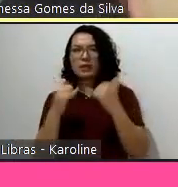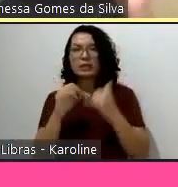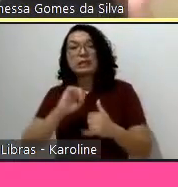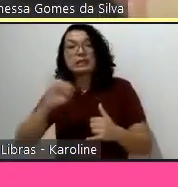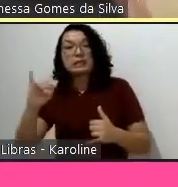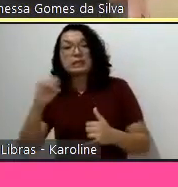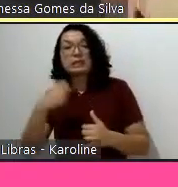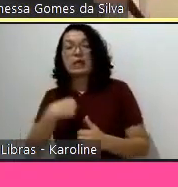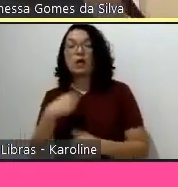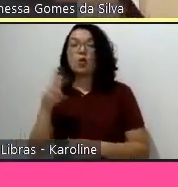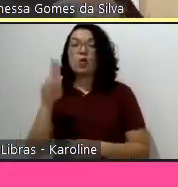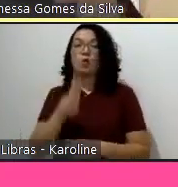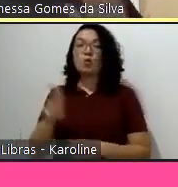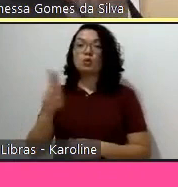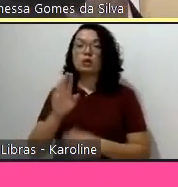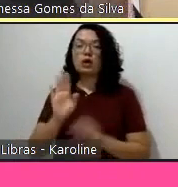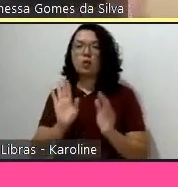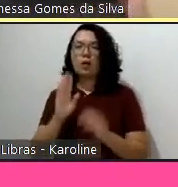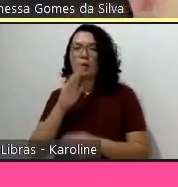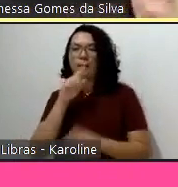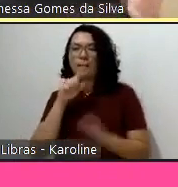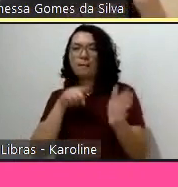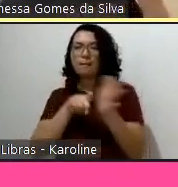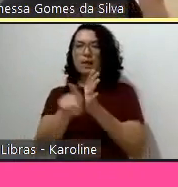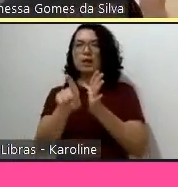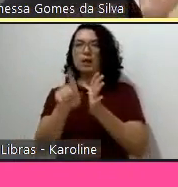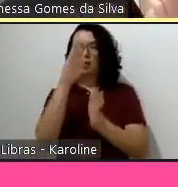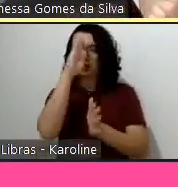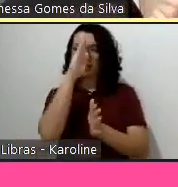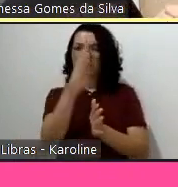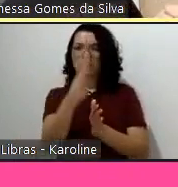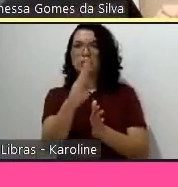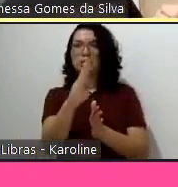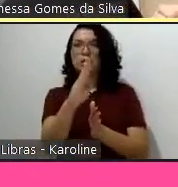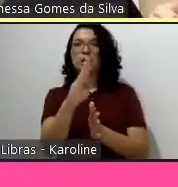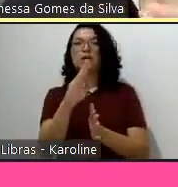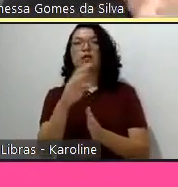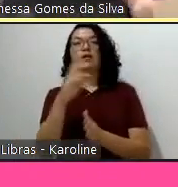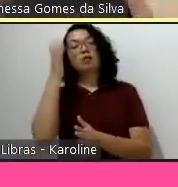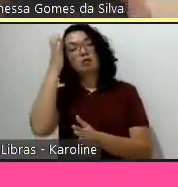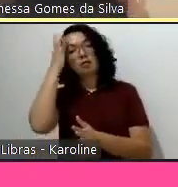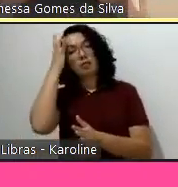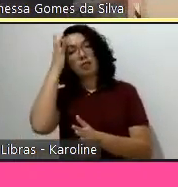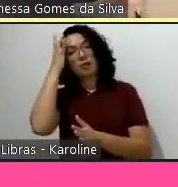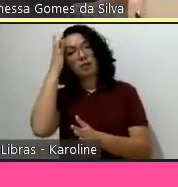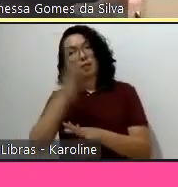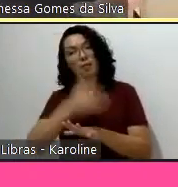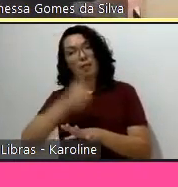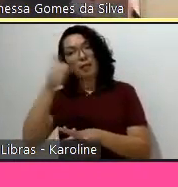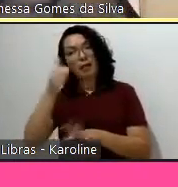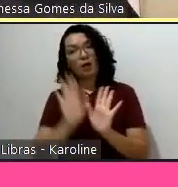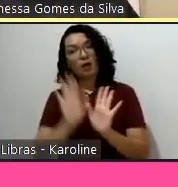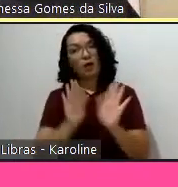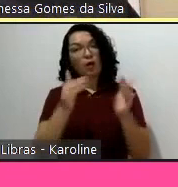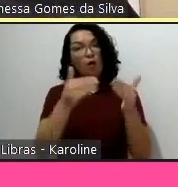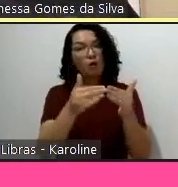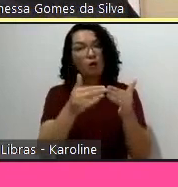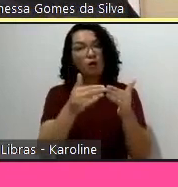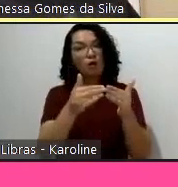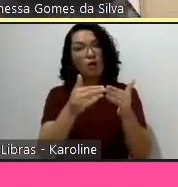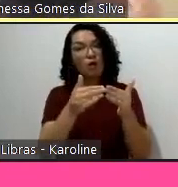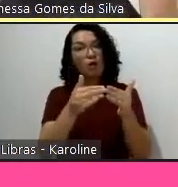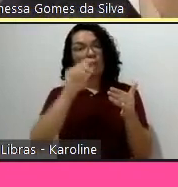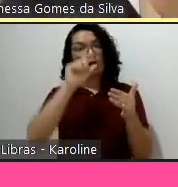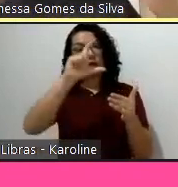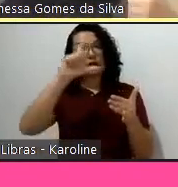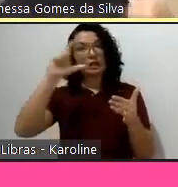tratar a demanda de energia fóssil para se produzir biocombustíveis para transporte, eu foco nessas caixinhas que eu deixei em cinza